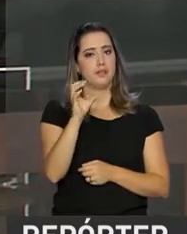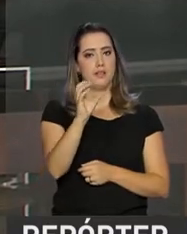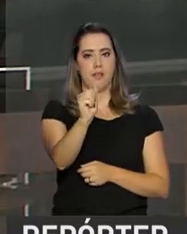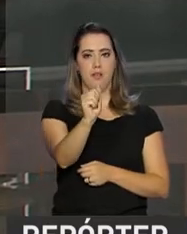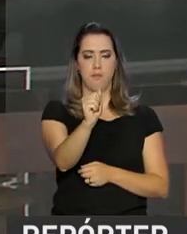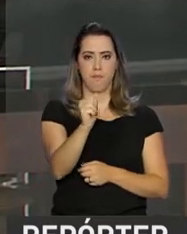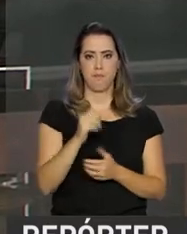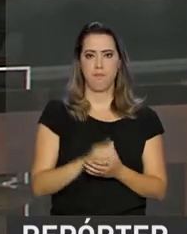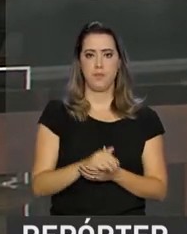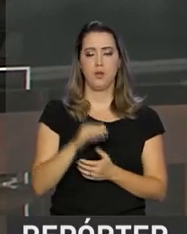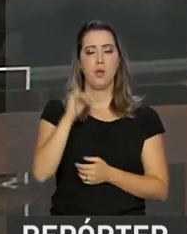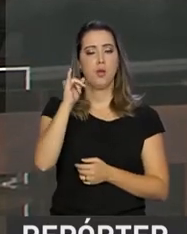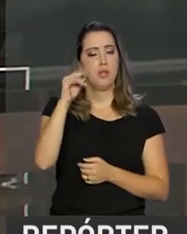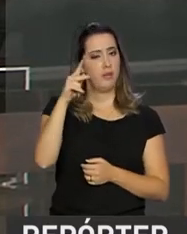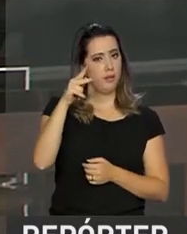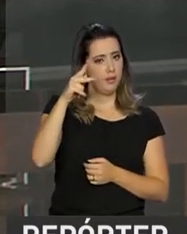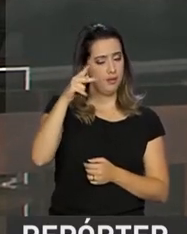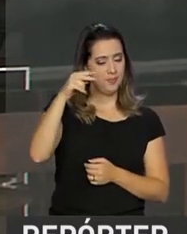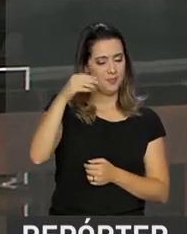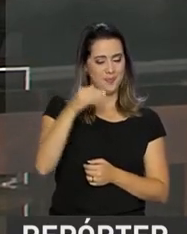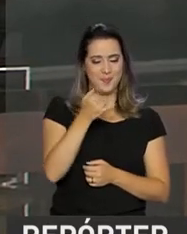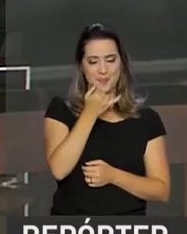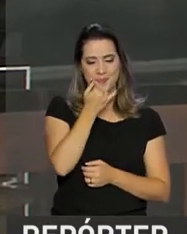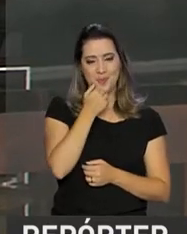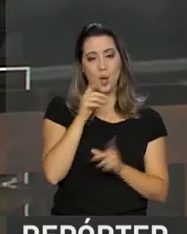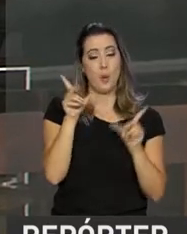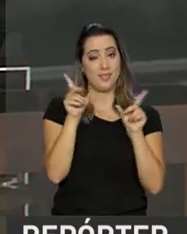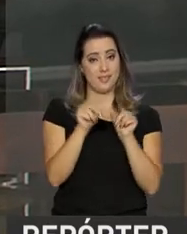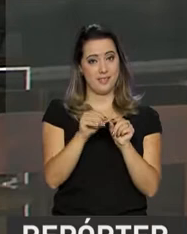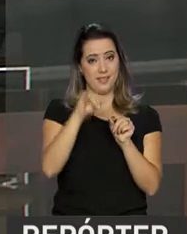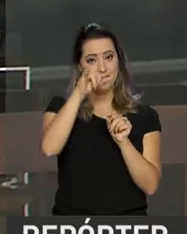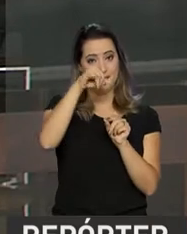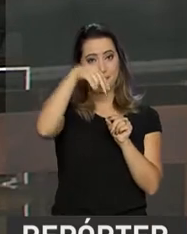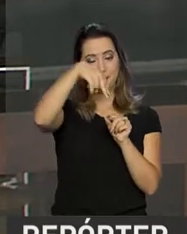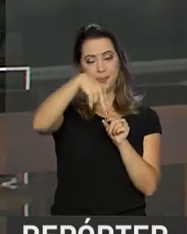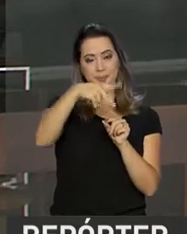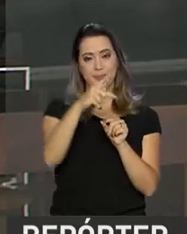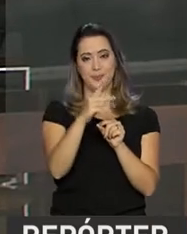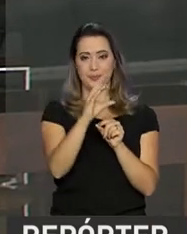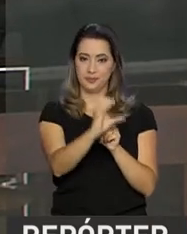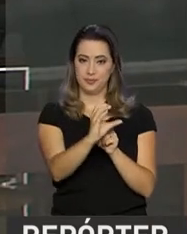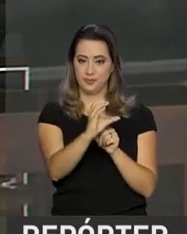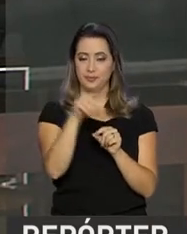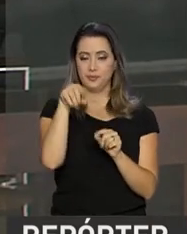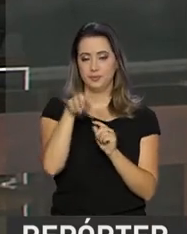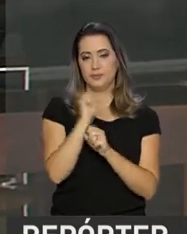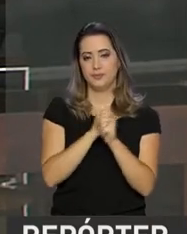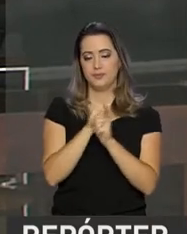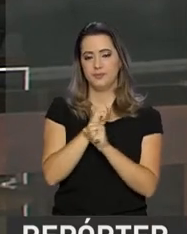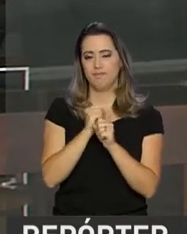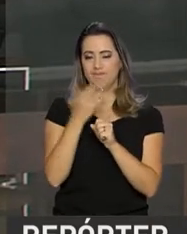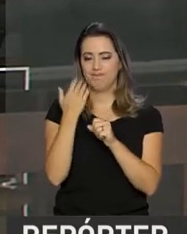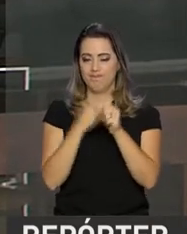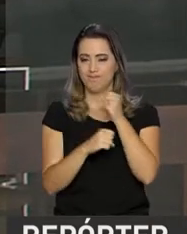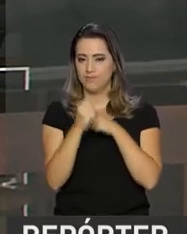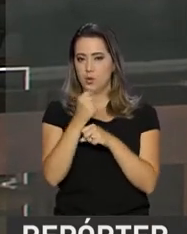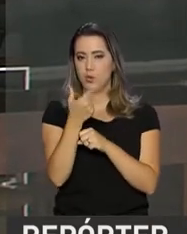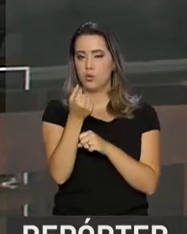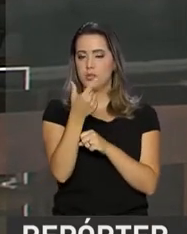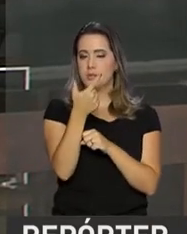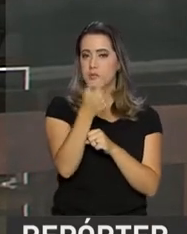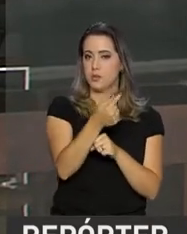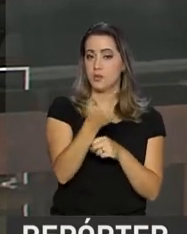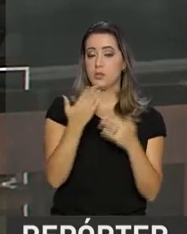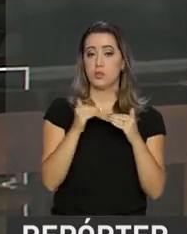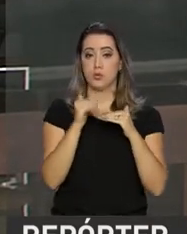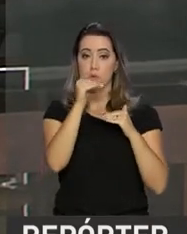Consumidor, o INPC, de 2017. E com isso, com esse reajuste, o valor máximo da parcela do benefício